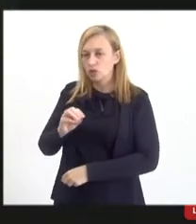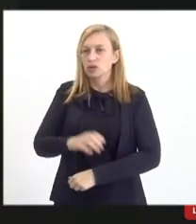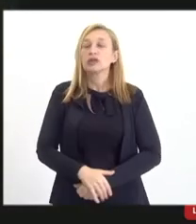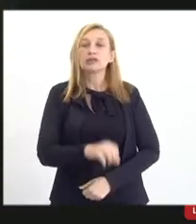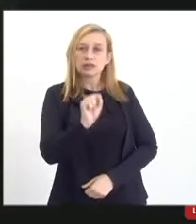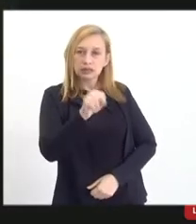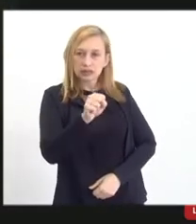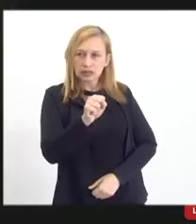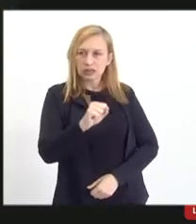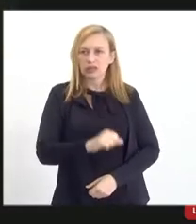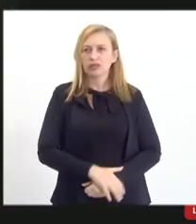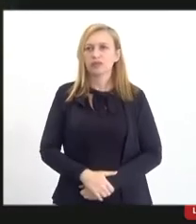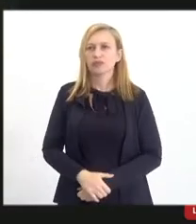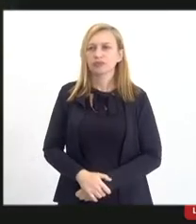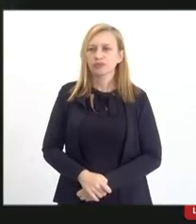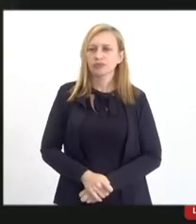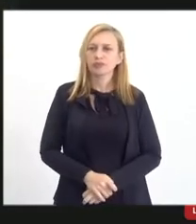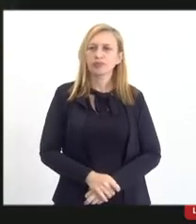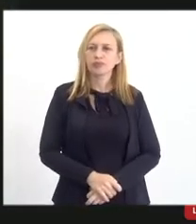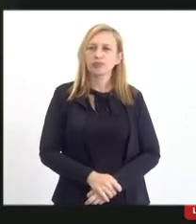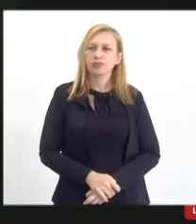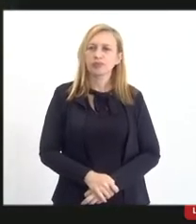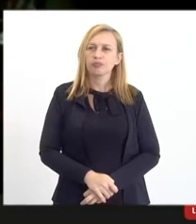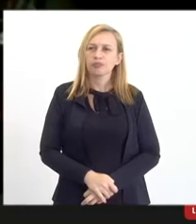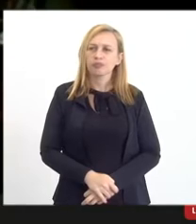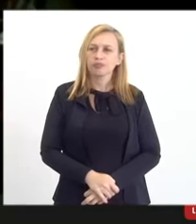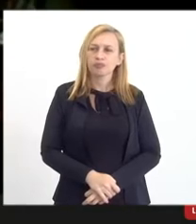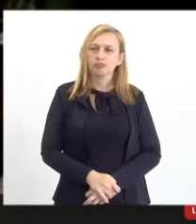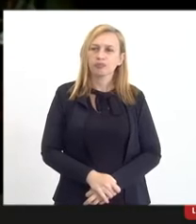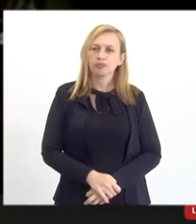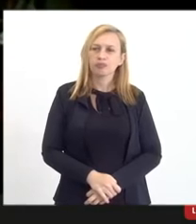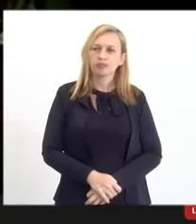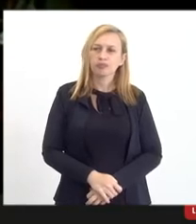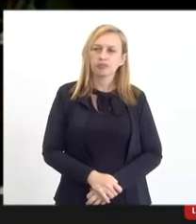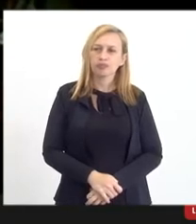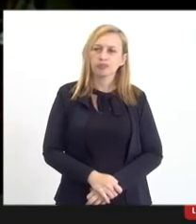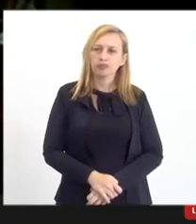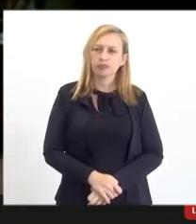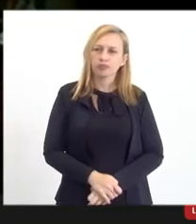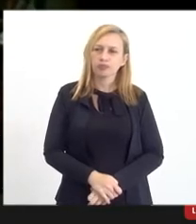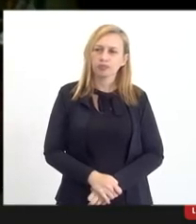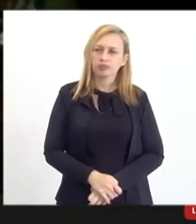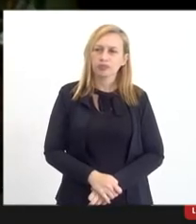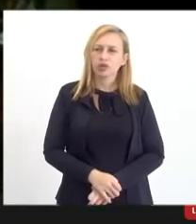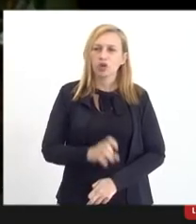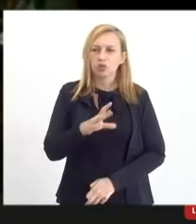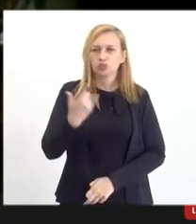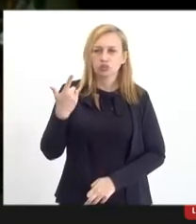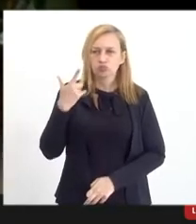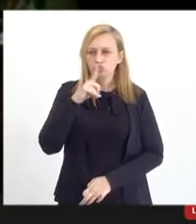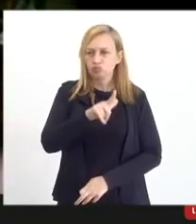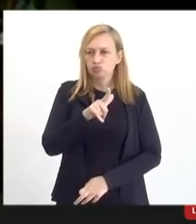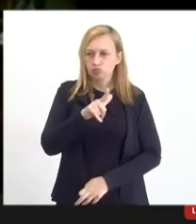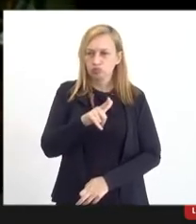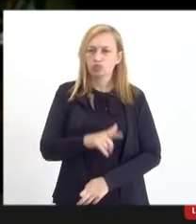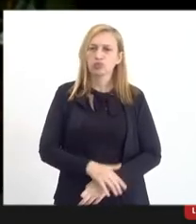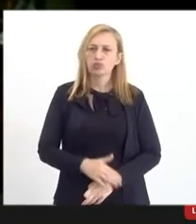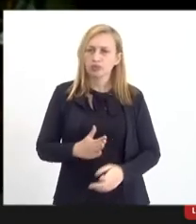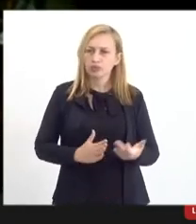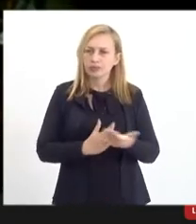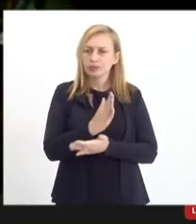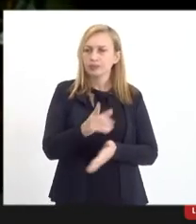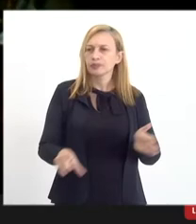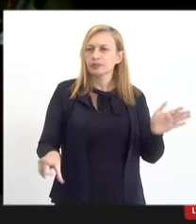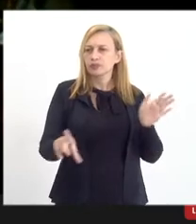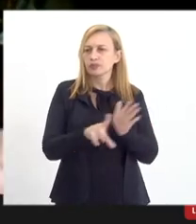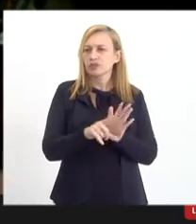Exatamente, inclusive, até na ocasião, a gente só conseguiu aí, eles só conseguiram aprovar a nova